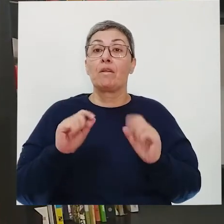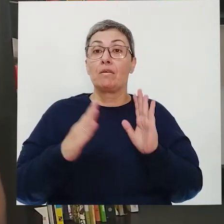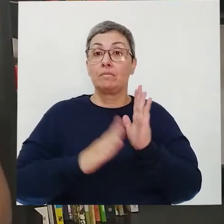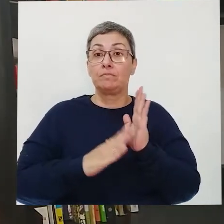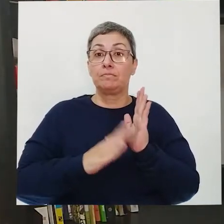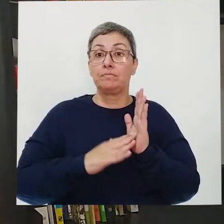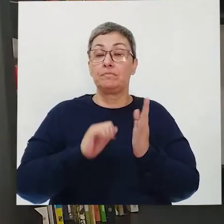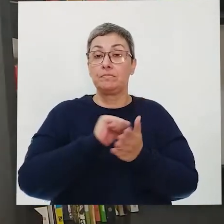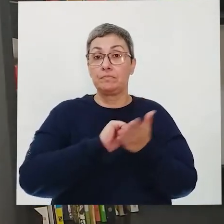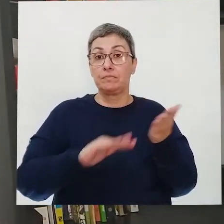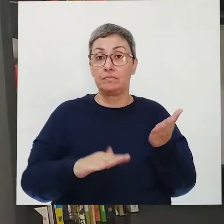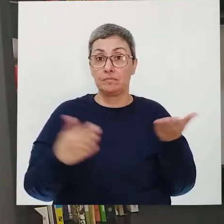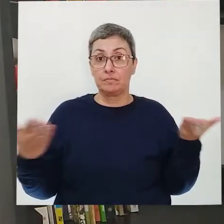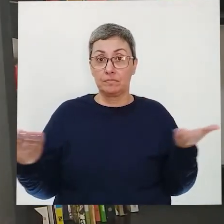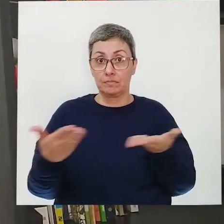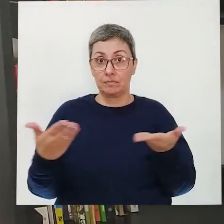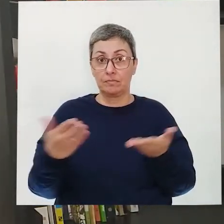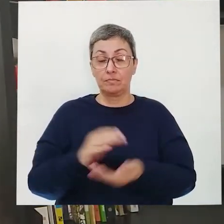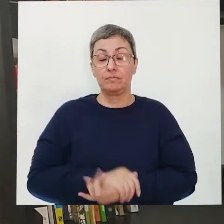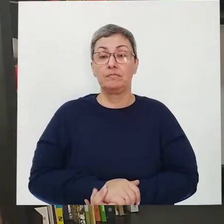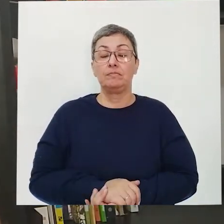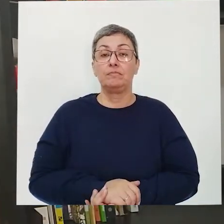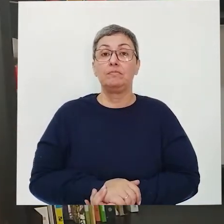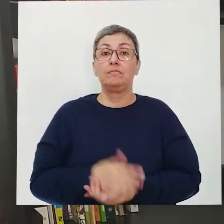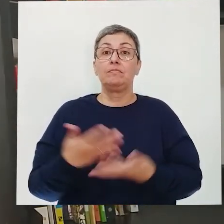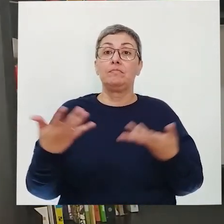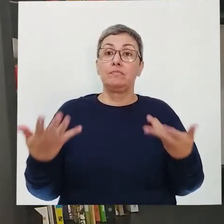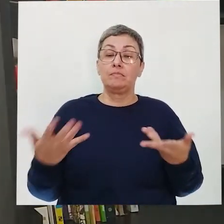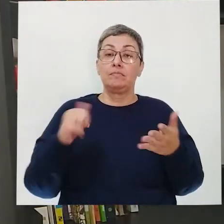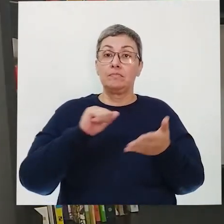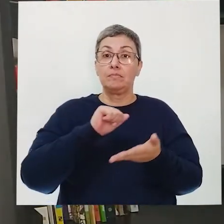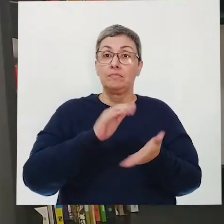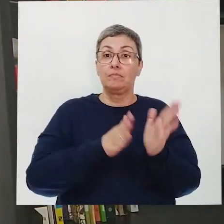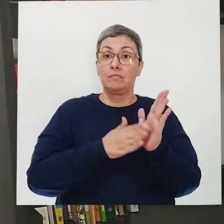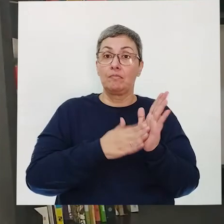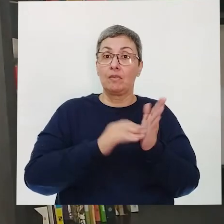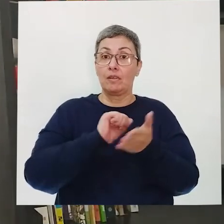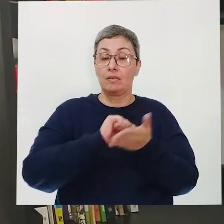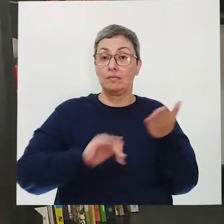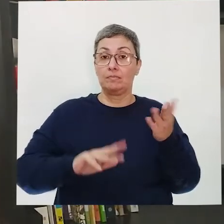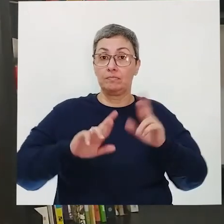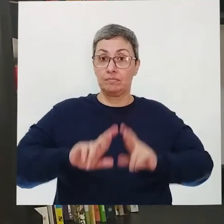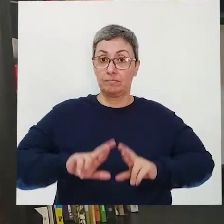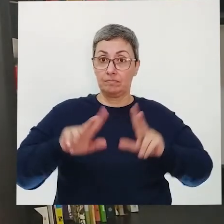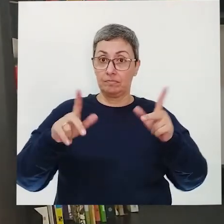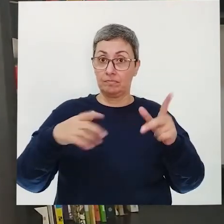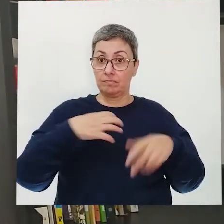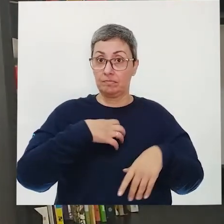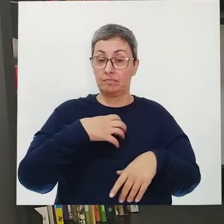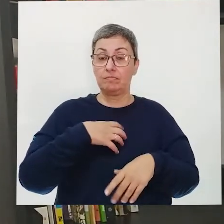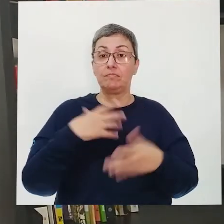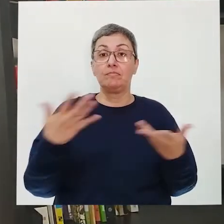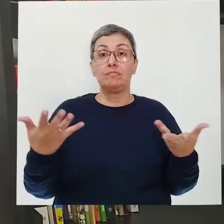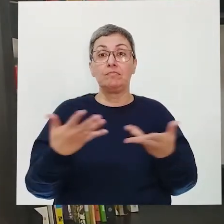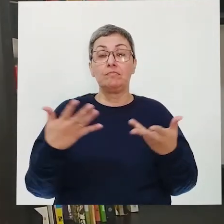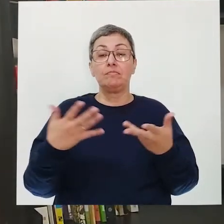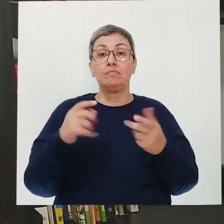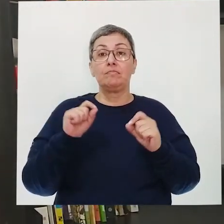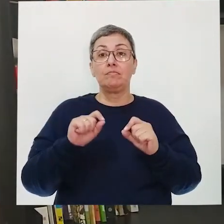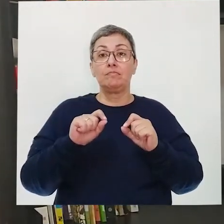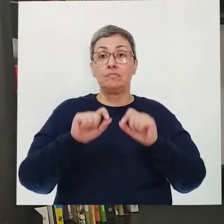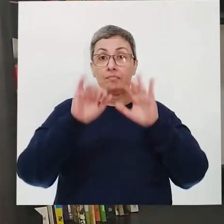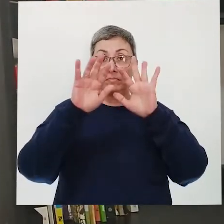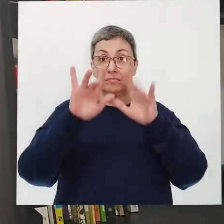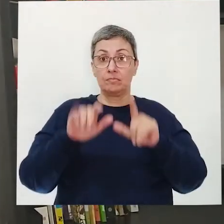proposta de atividade de hoje? Bom, a proposta de hoje está um pouquinho diferente. Ela está no